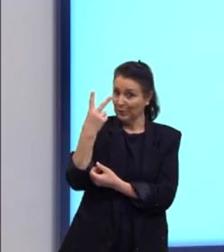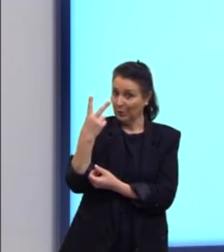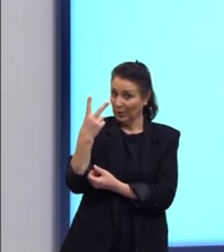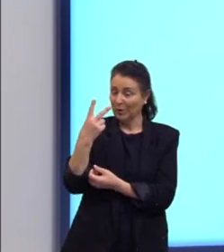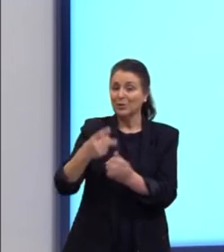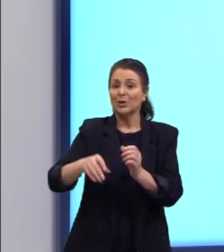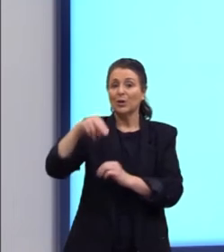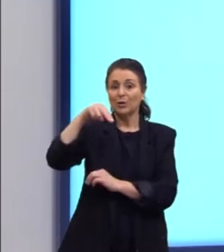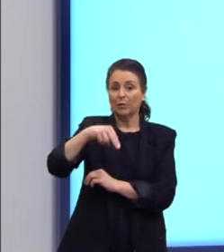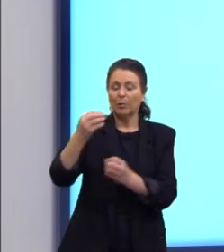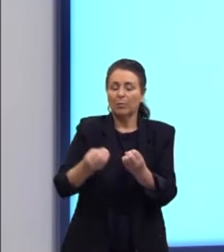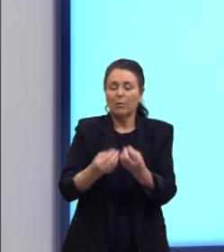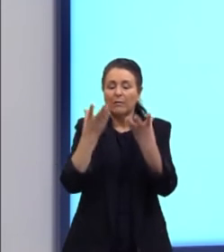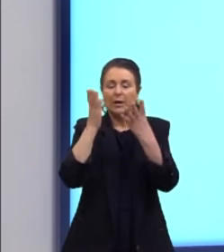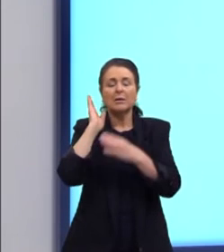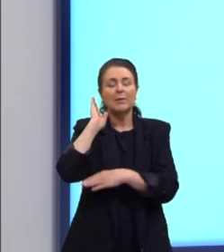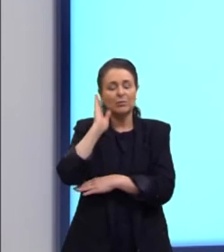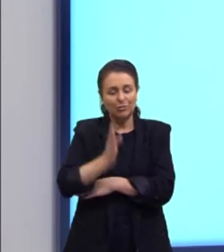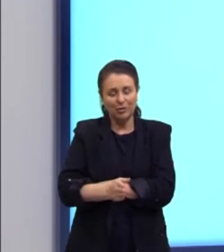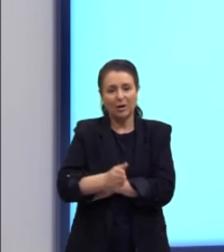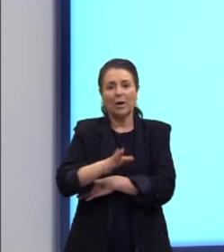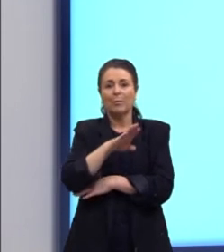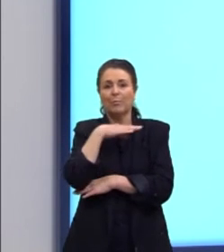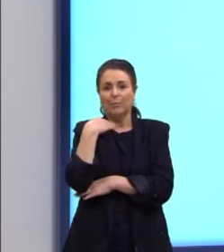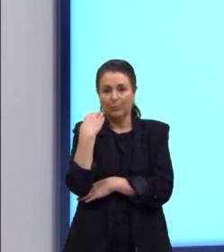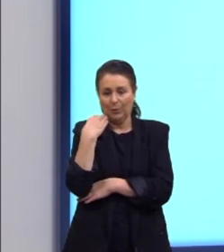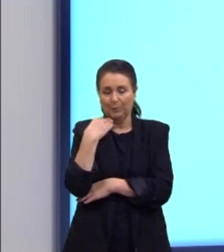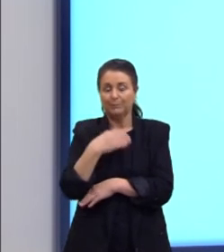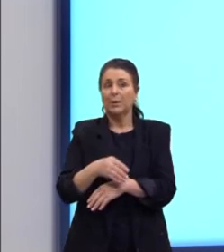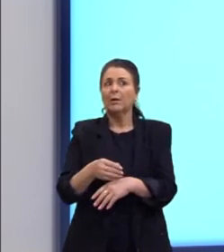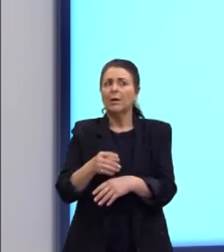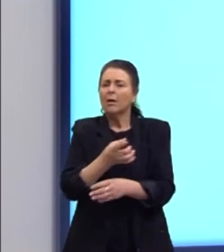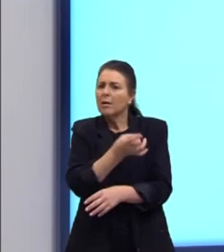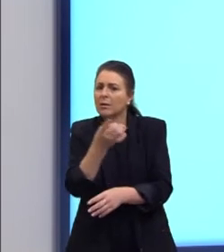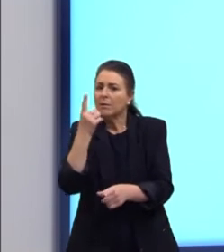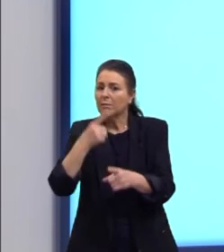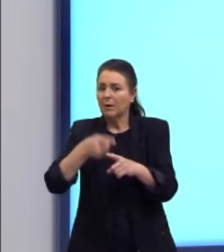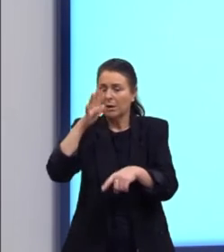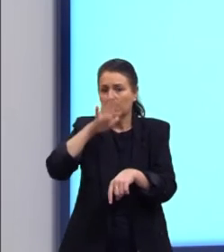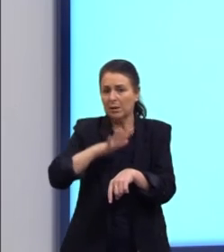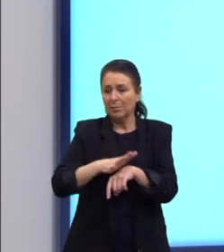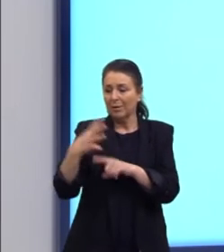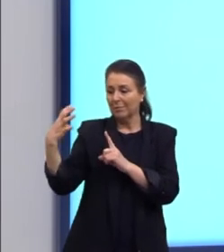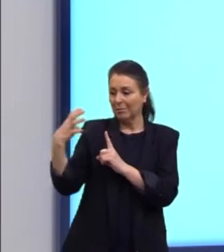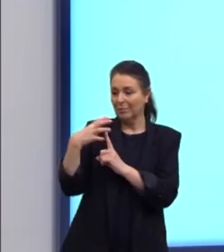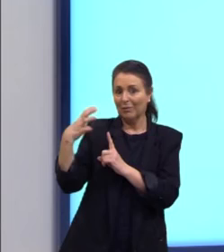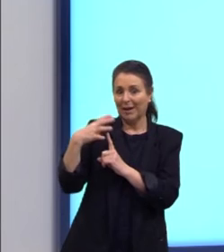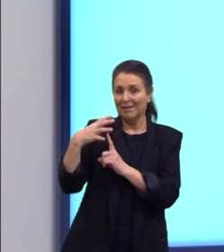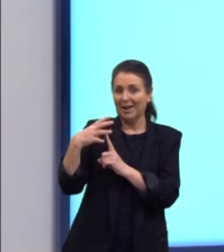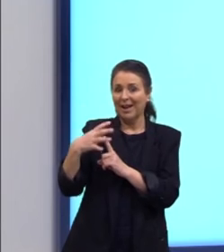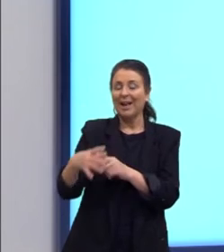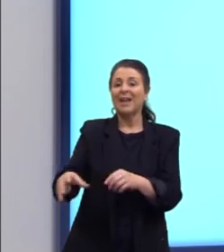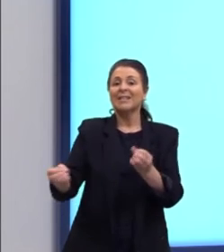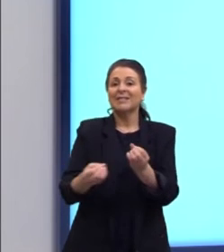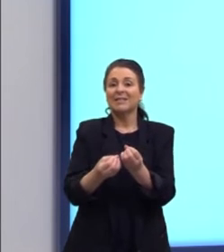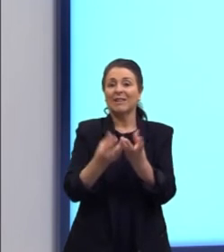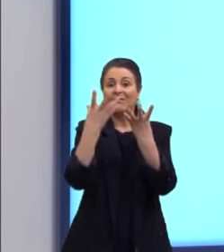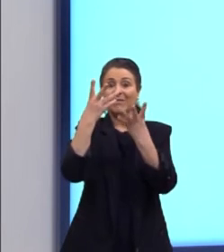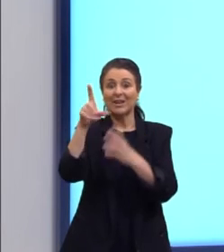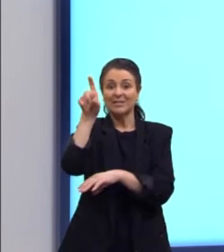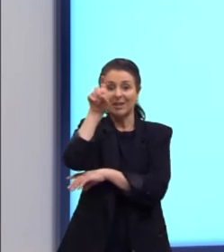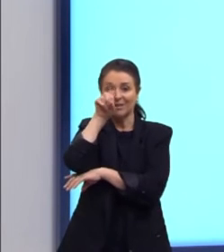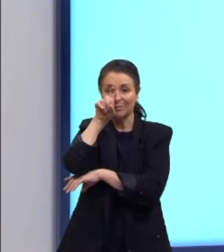celebrar a quem se foi. Ainda que cada vez mais palpável a influência do Halloween. gente, devido a a